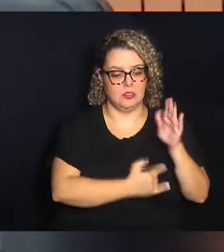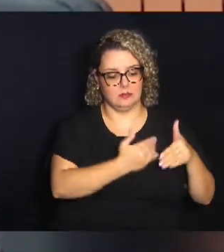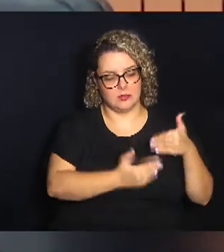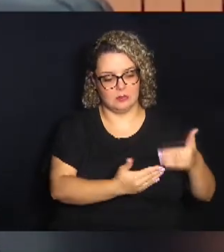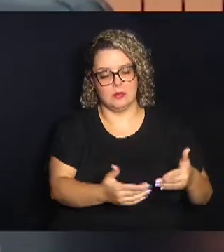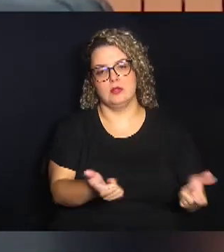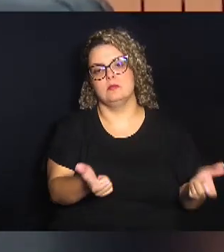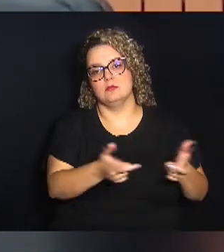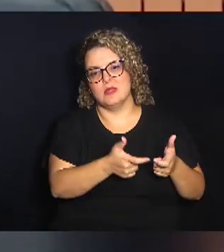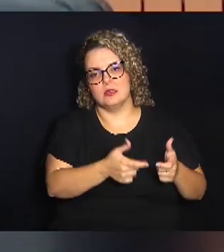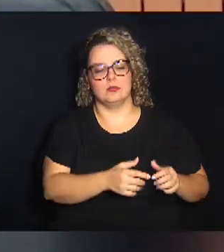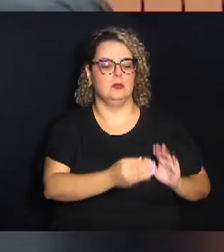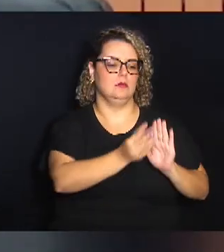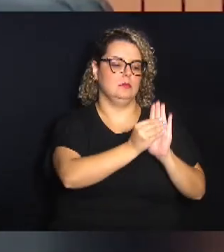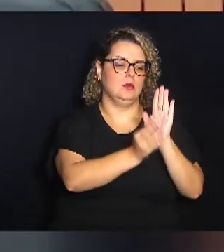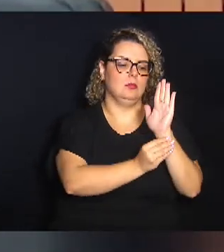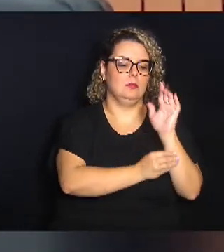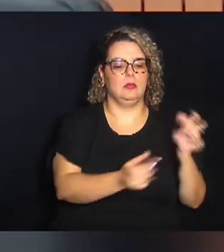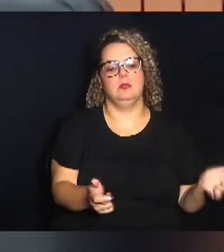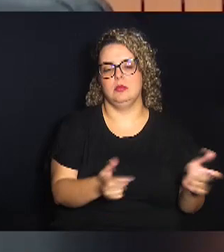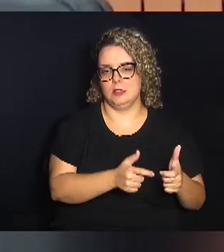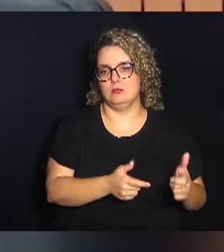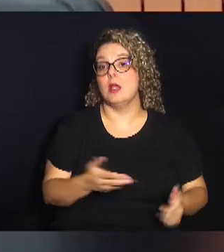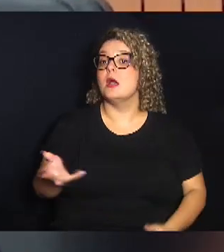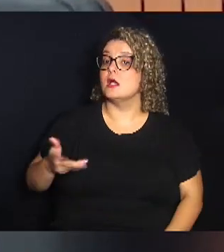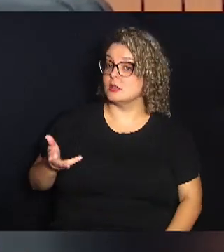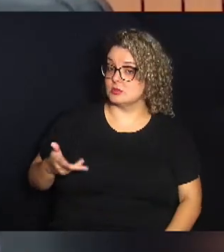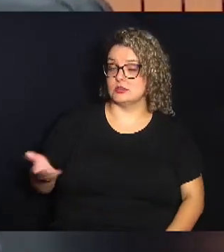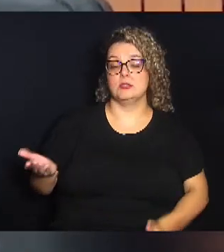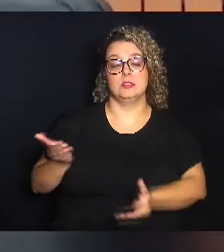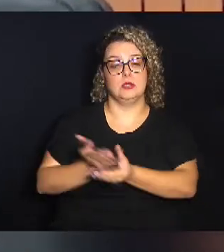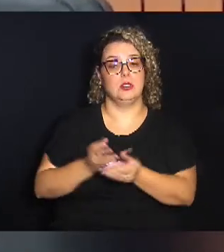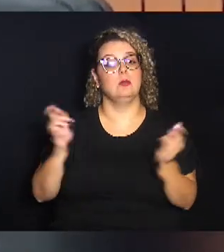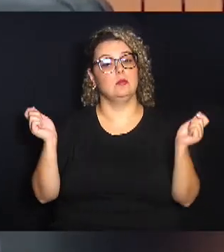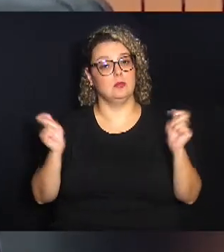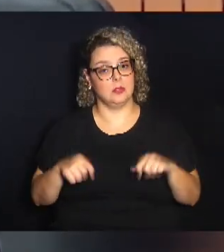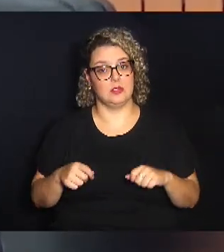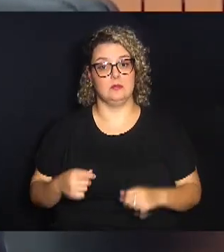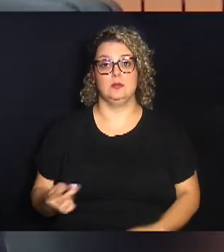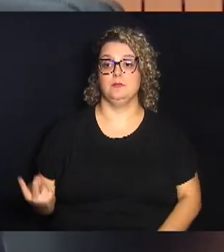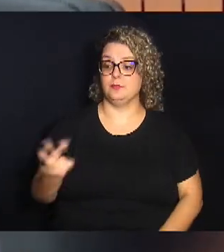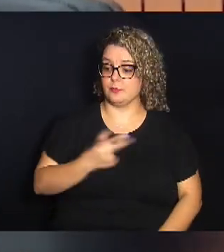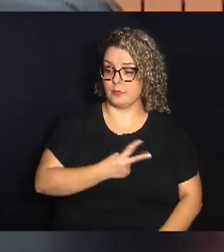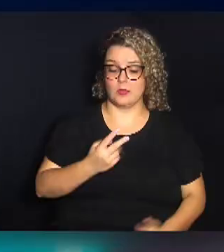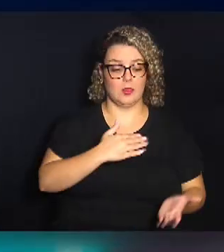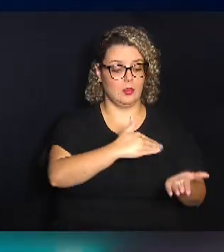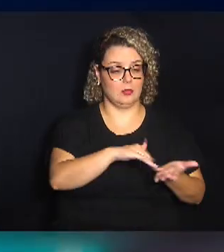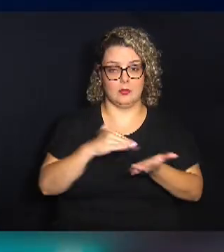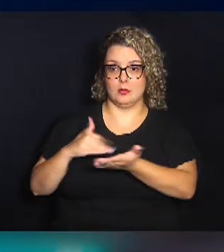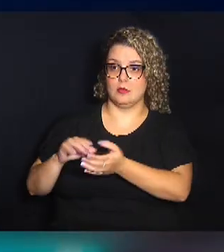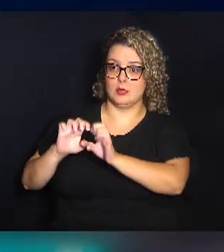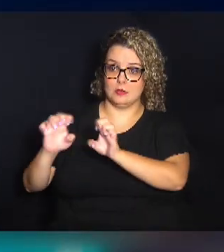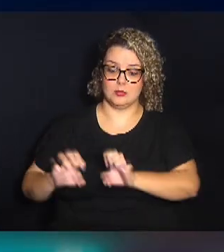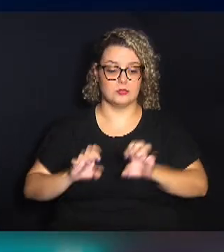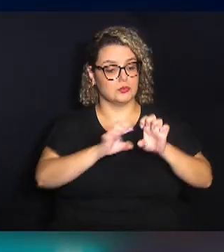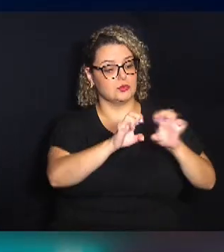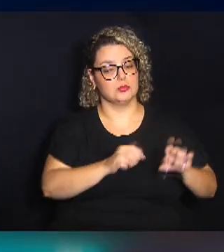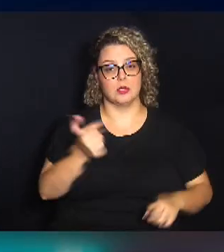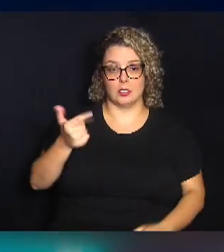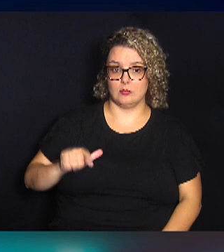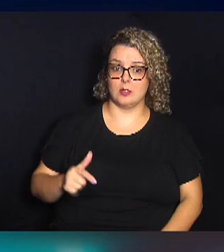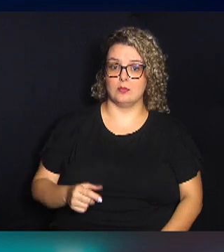agilidade nos projetos e também possibilitar que as duas secretarias se reestruturem. Um estudo foi